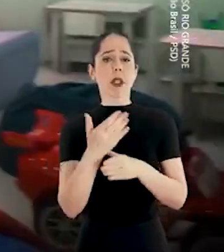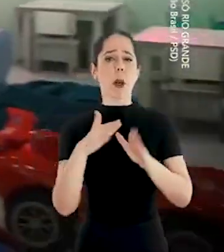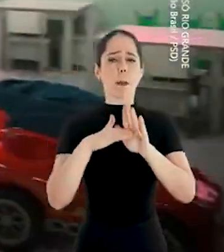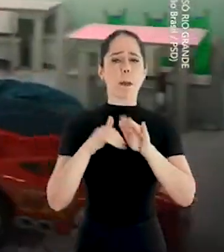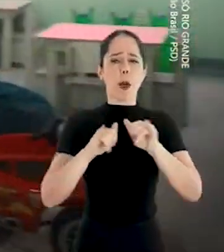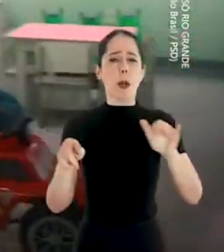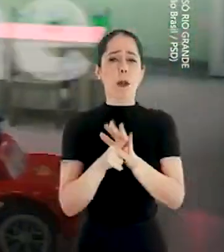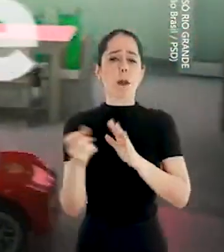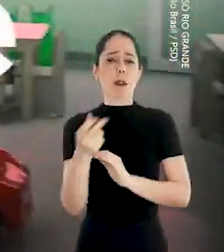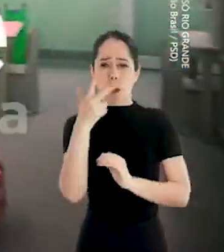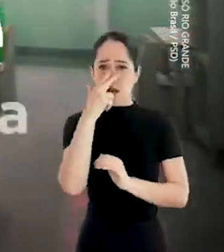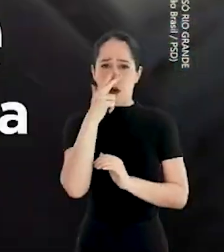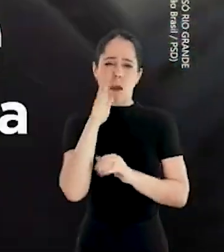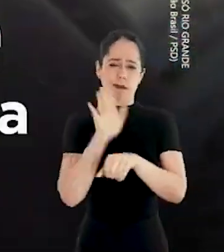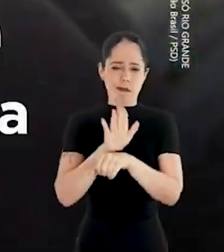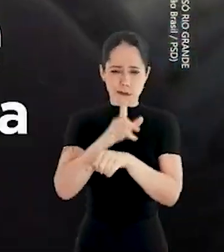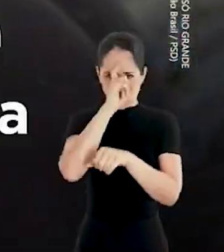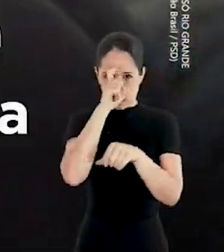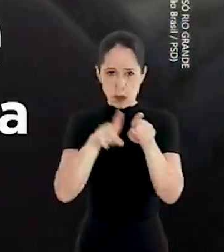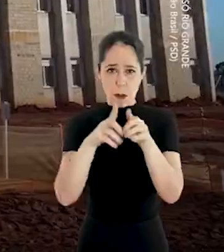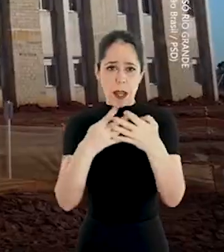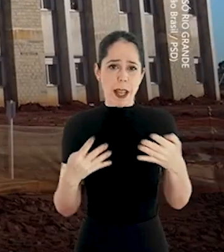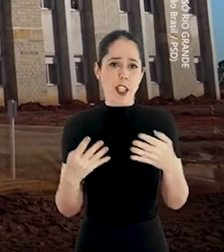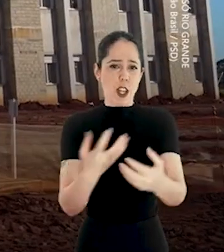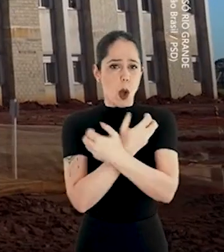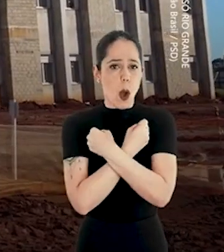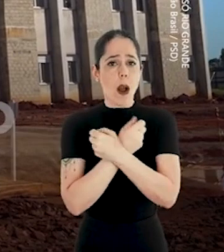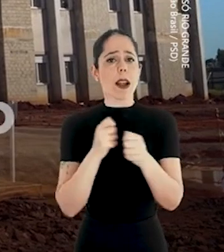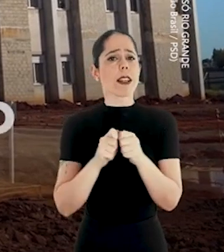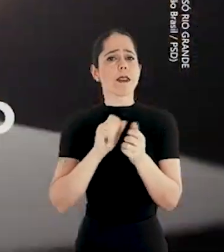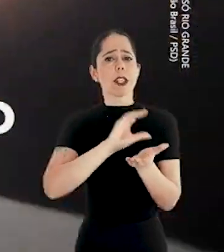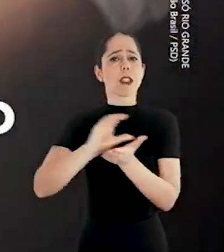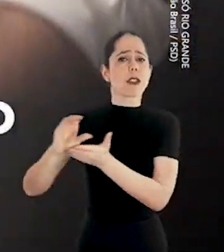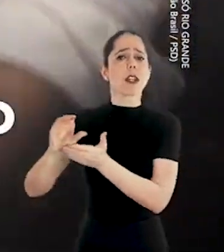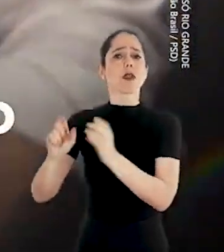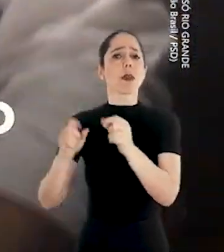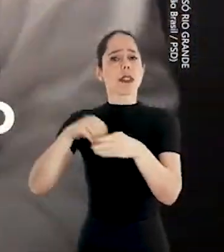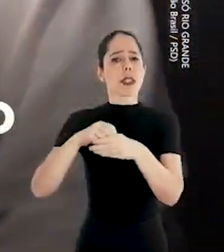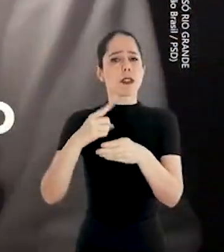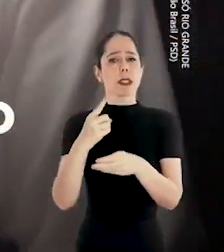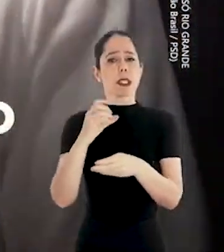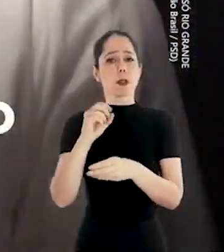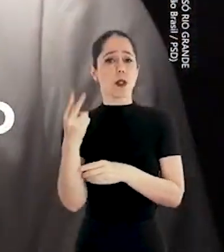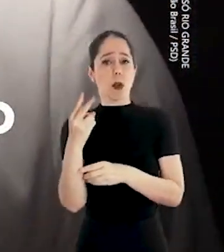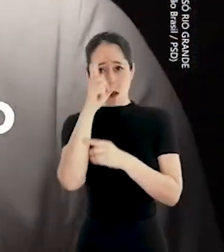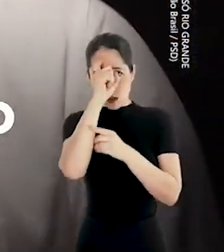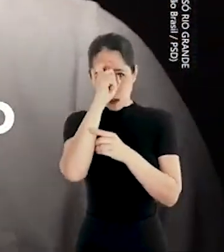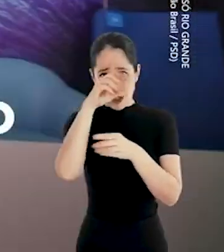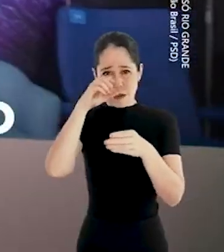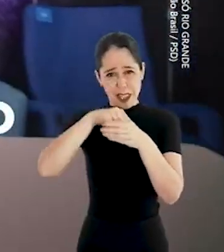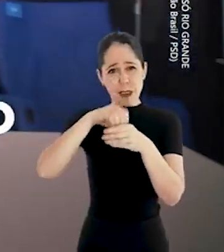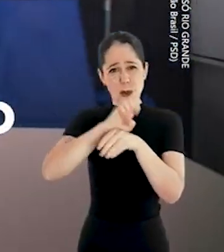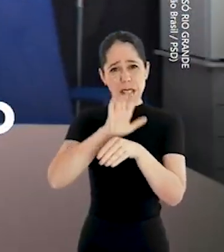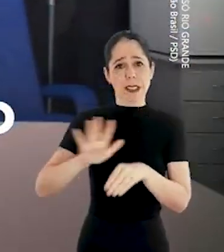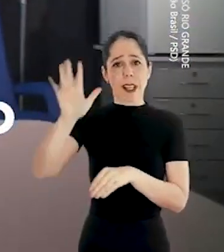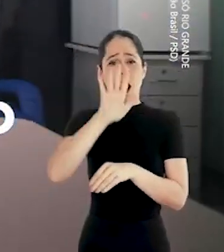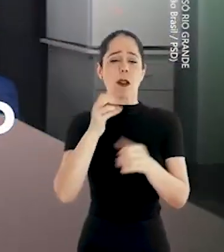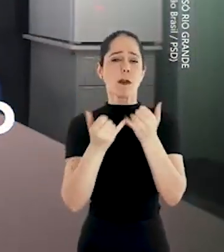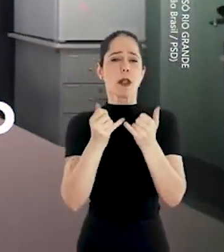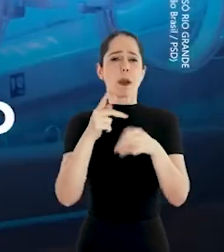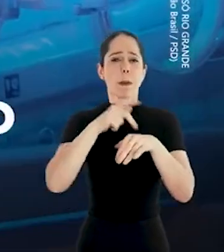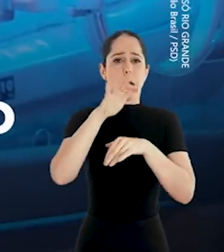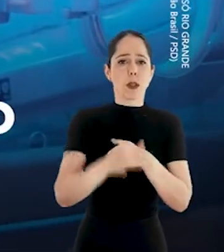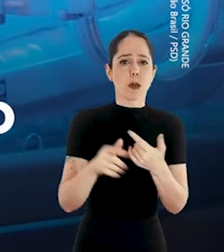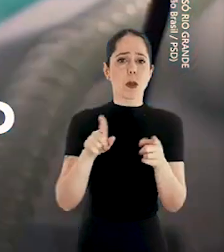inovadores como o Assistir e a Rede Te Acolhe. E fez investimentos em 102 hospitais por todo o estado, como os de Passo